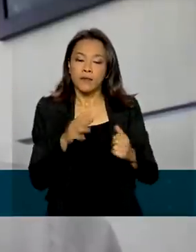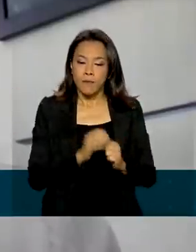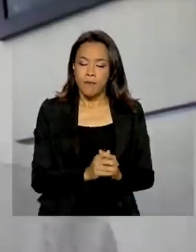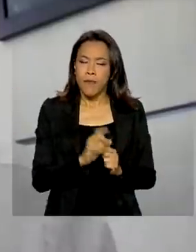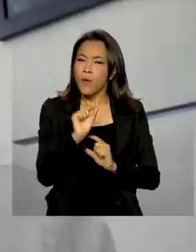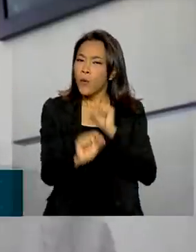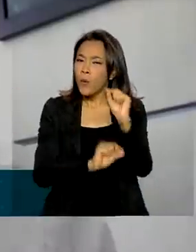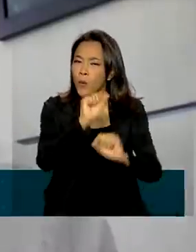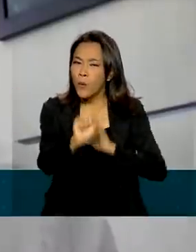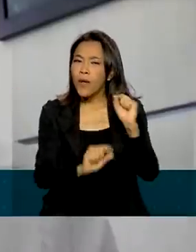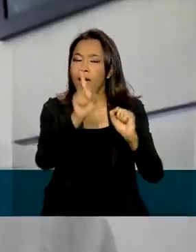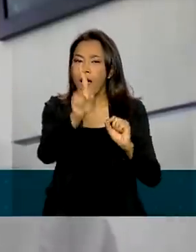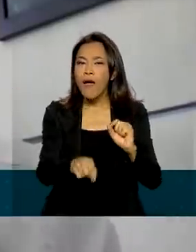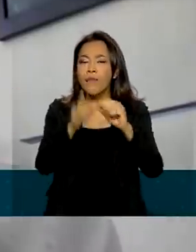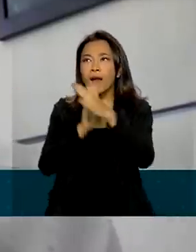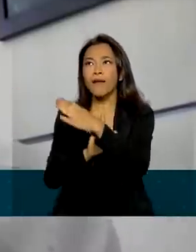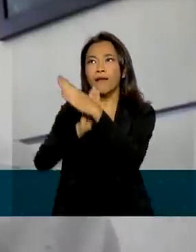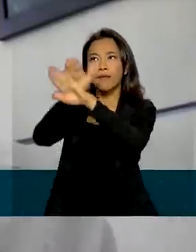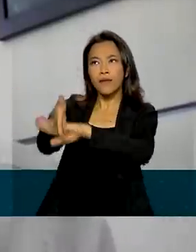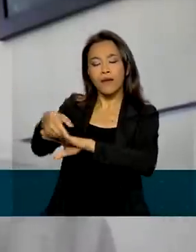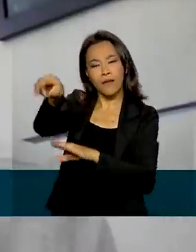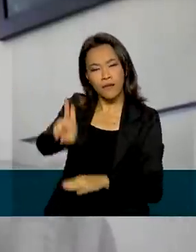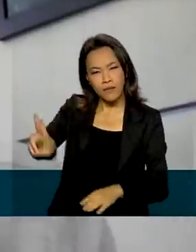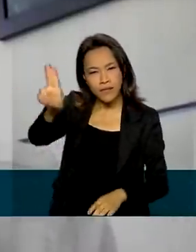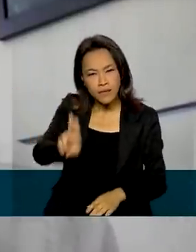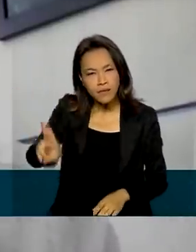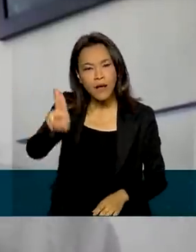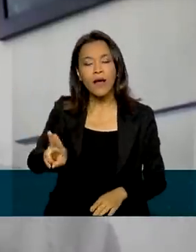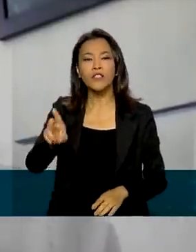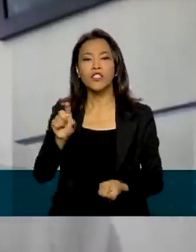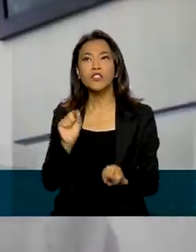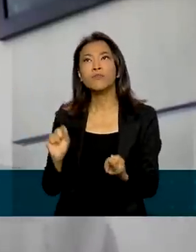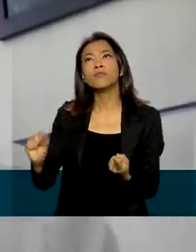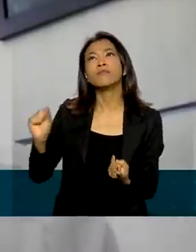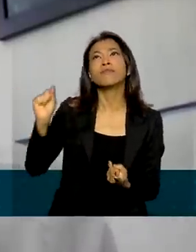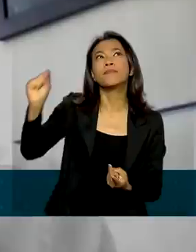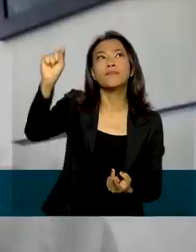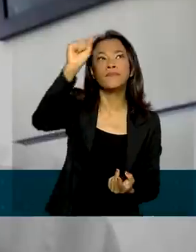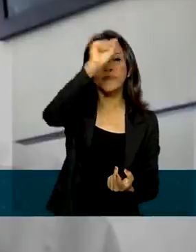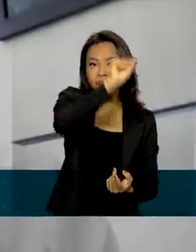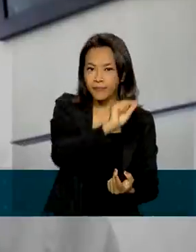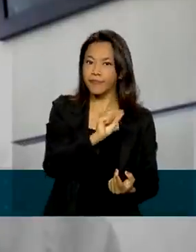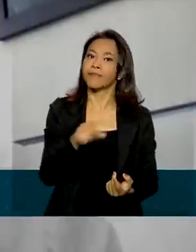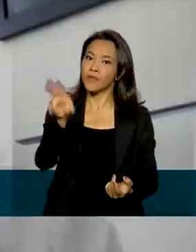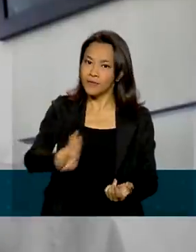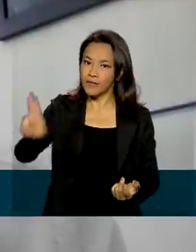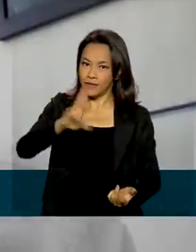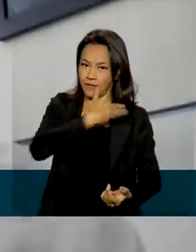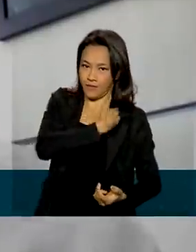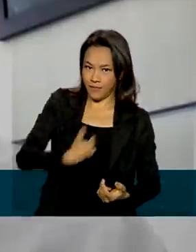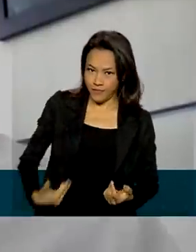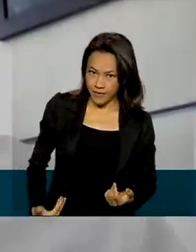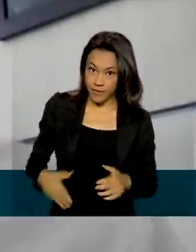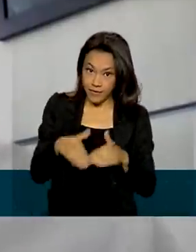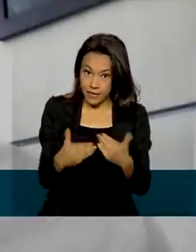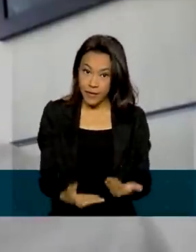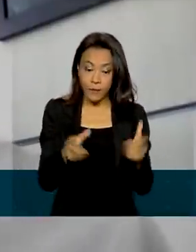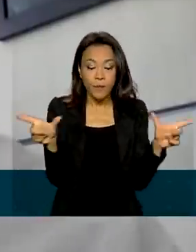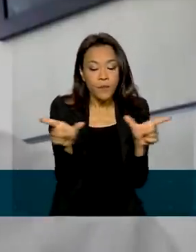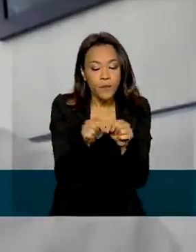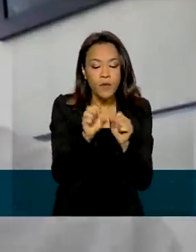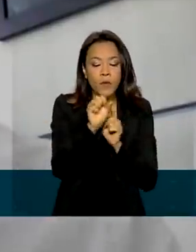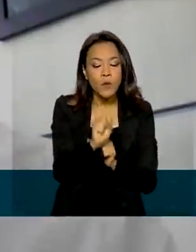ingresso no ensino superior de instituições públicas. Então, o Sisu